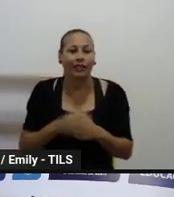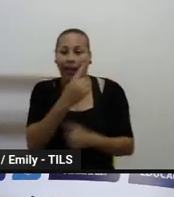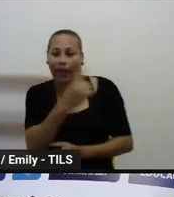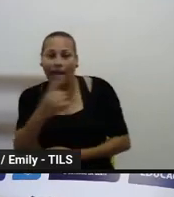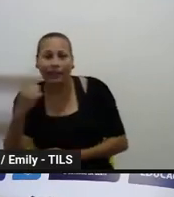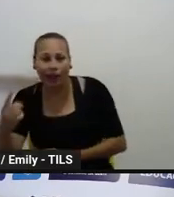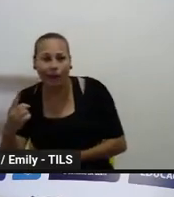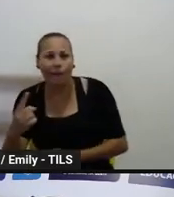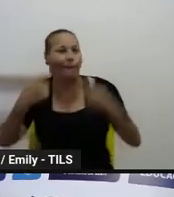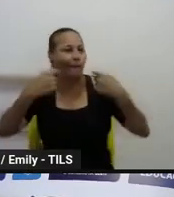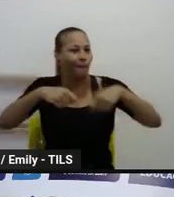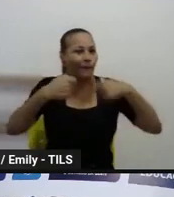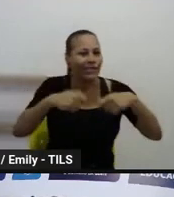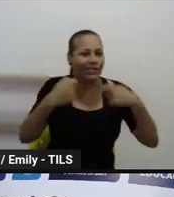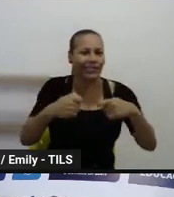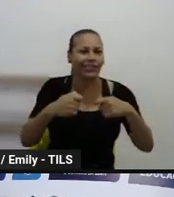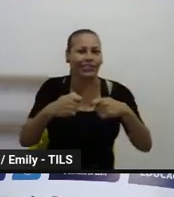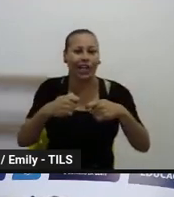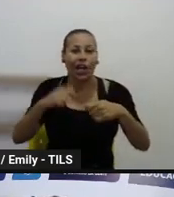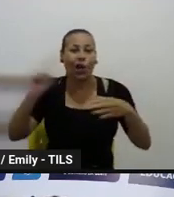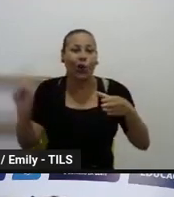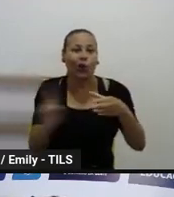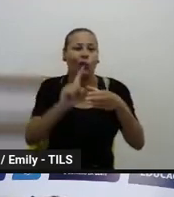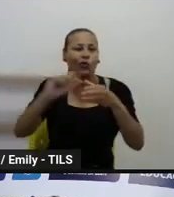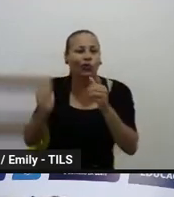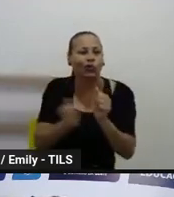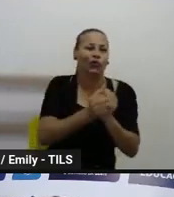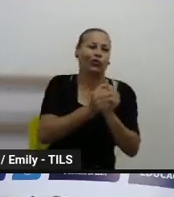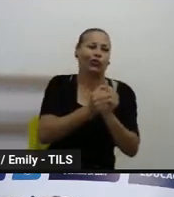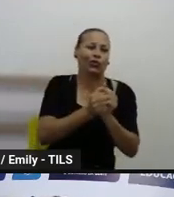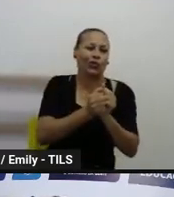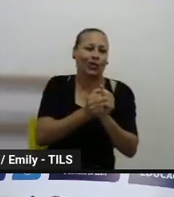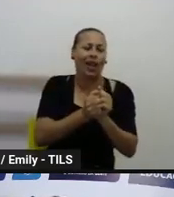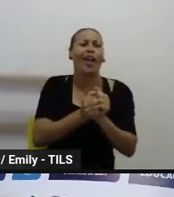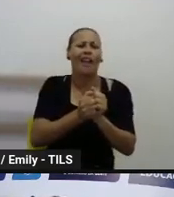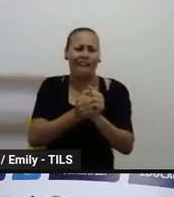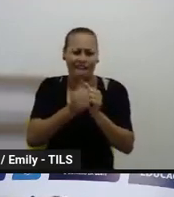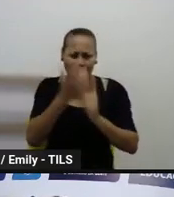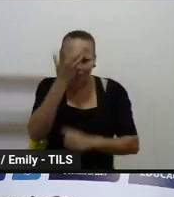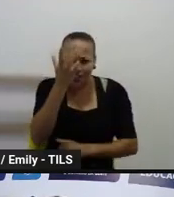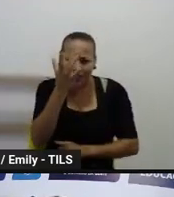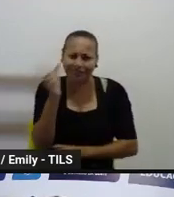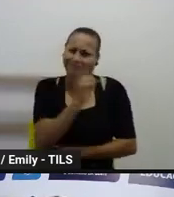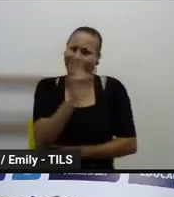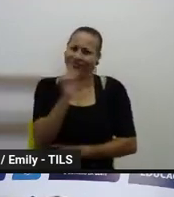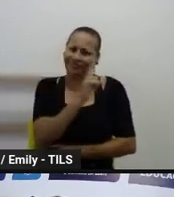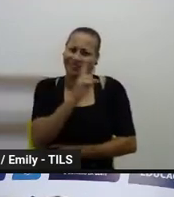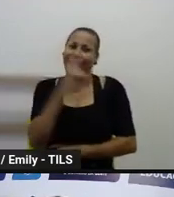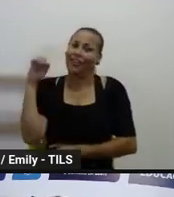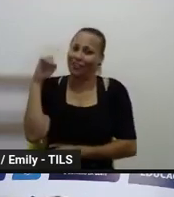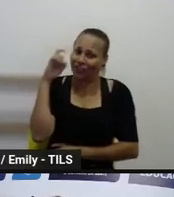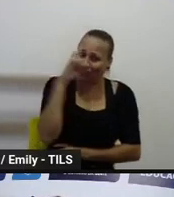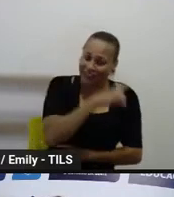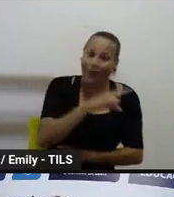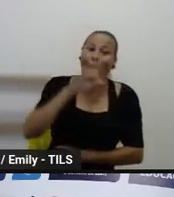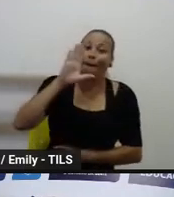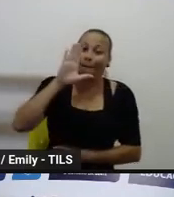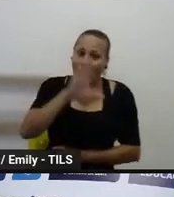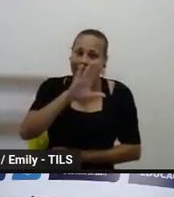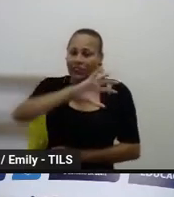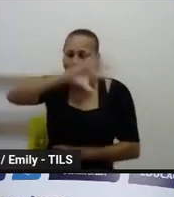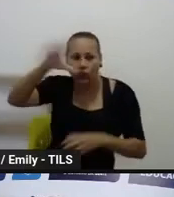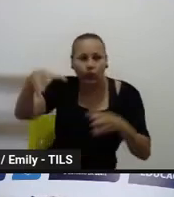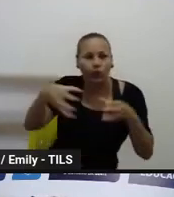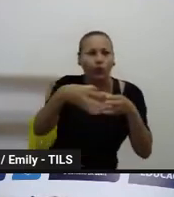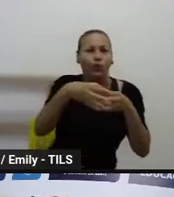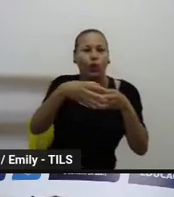não é fácil, a gente sabe que não é fácil, e a gente está aqui também para apoiar, então, sintam-se à vontade para entrar em contato nesse sentido,